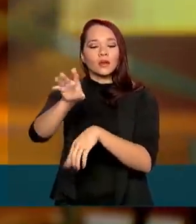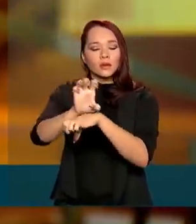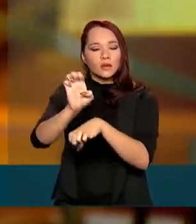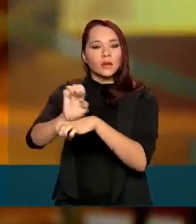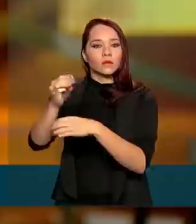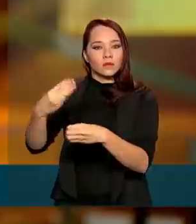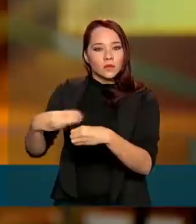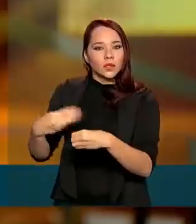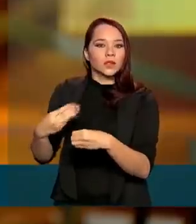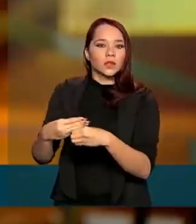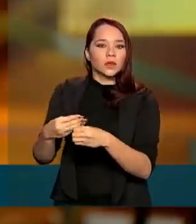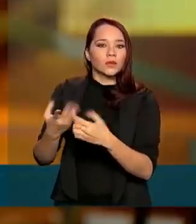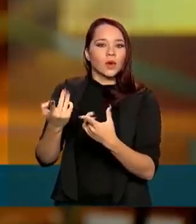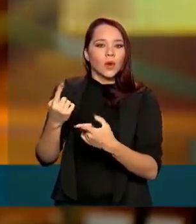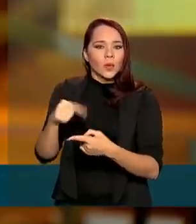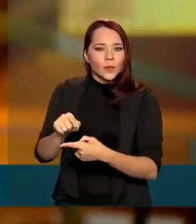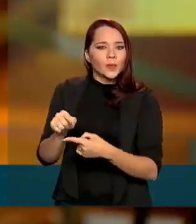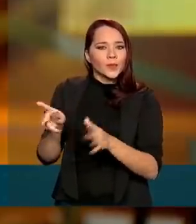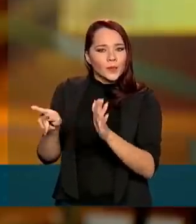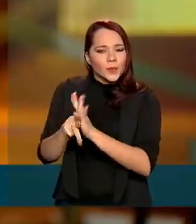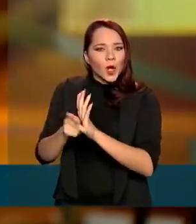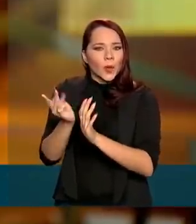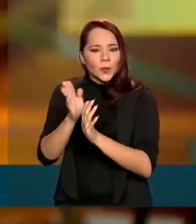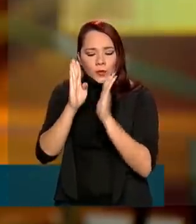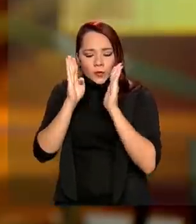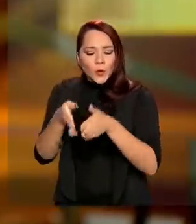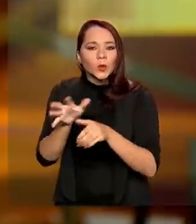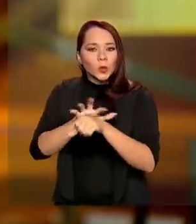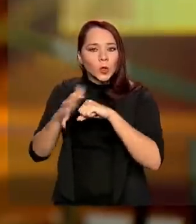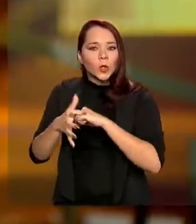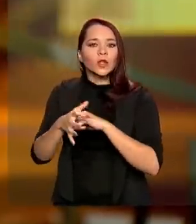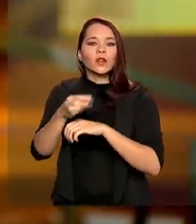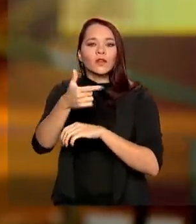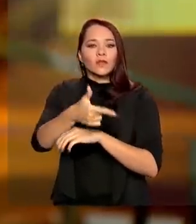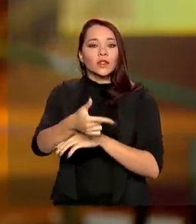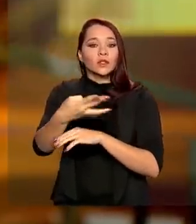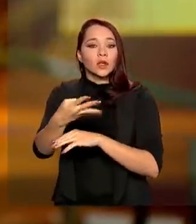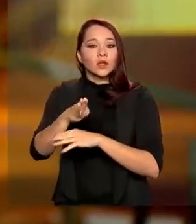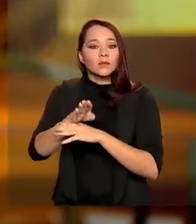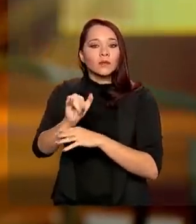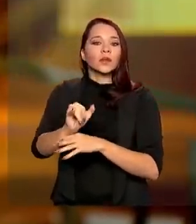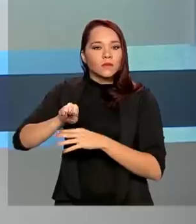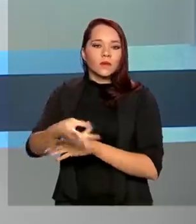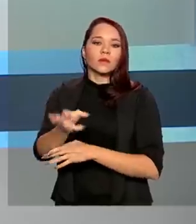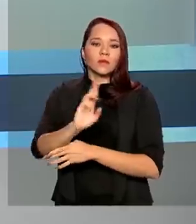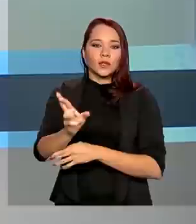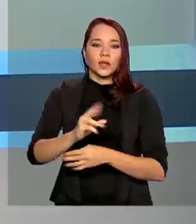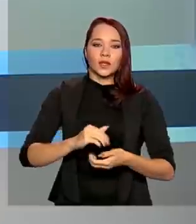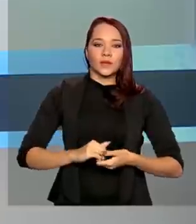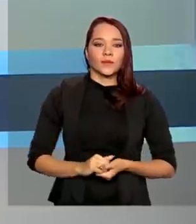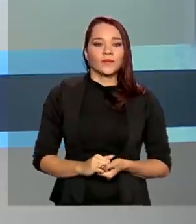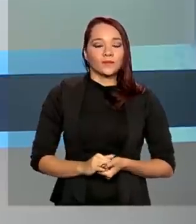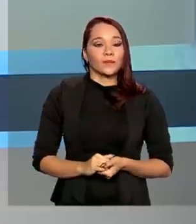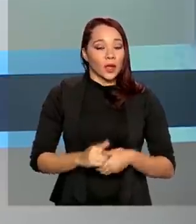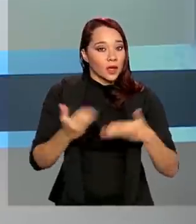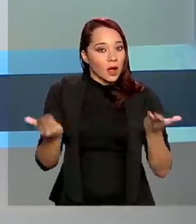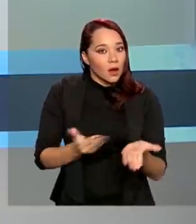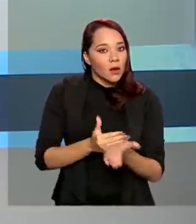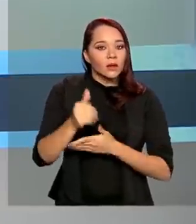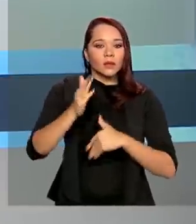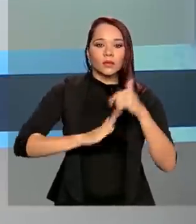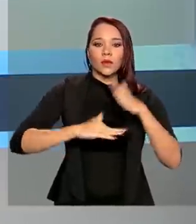municípios para o combate à doença alcançou 23 bilhões e 700 milhões de reais. E a partir de agora,